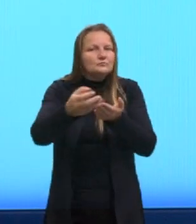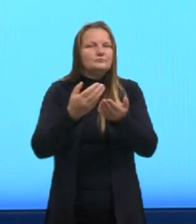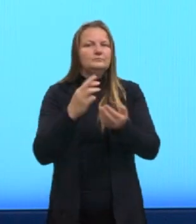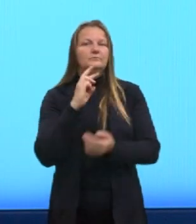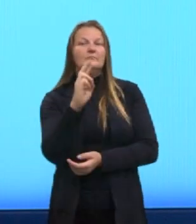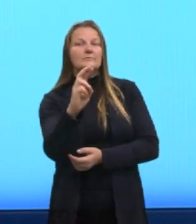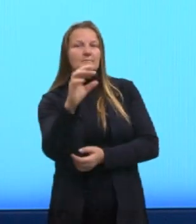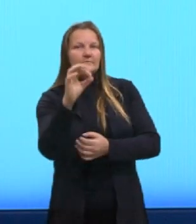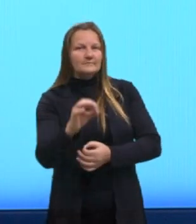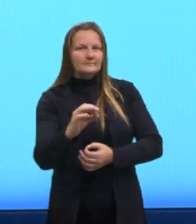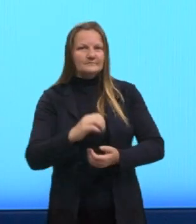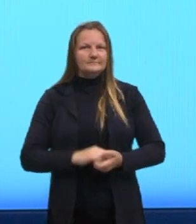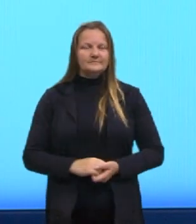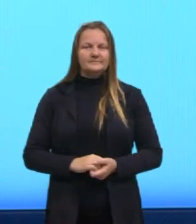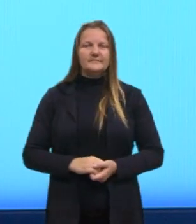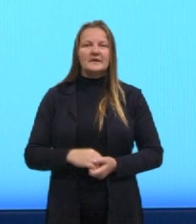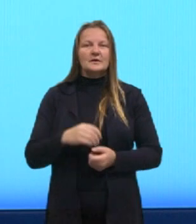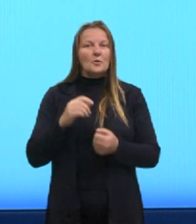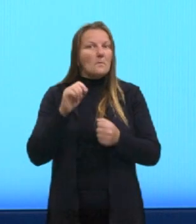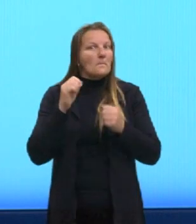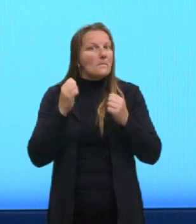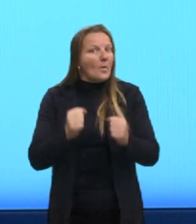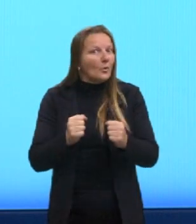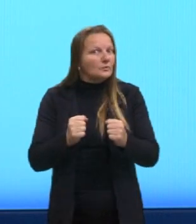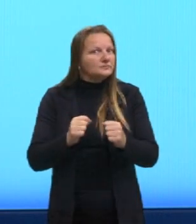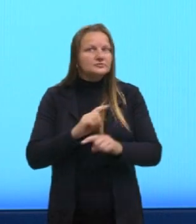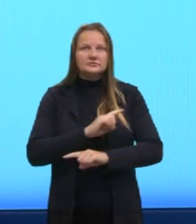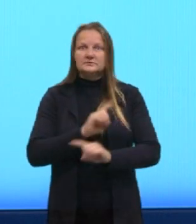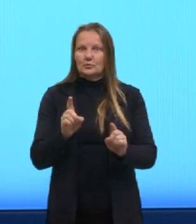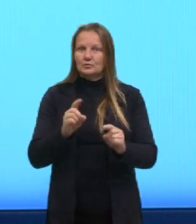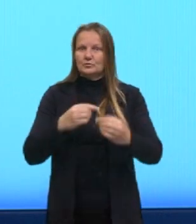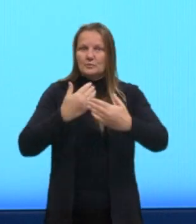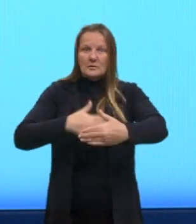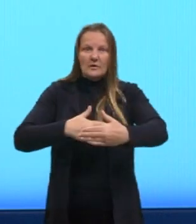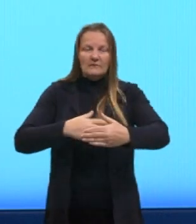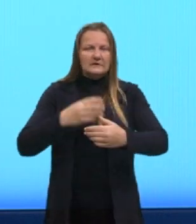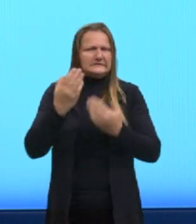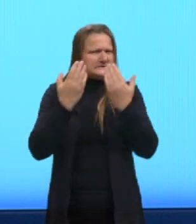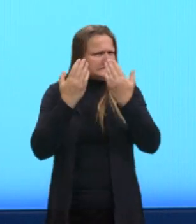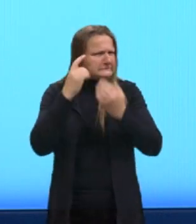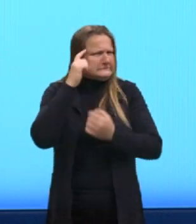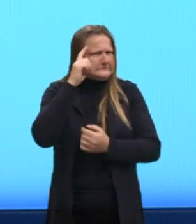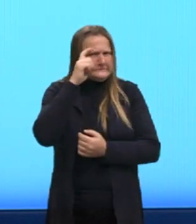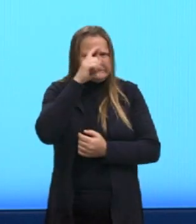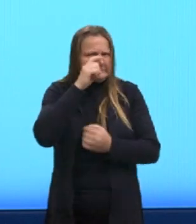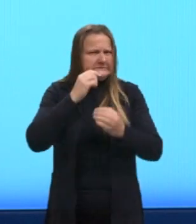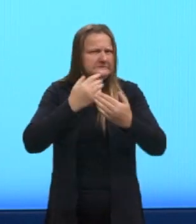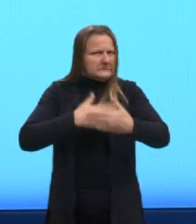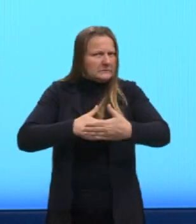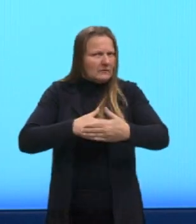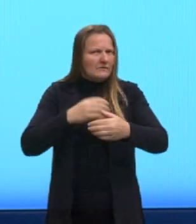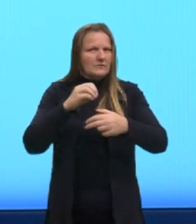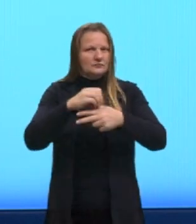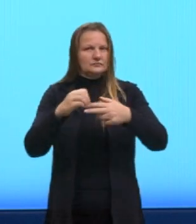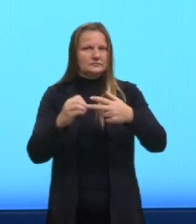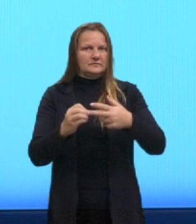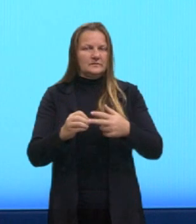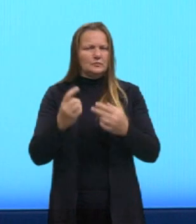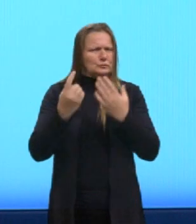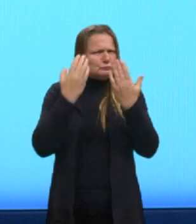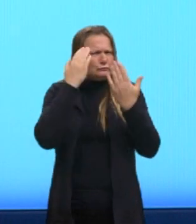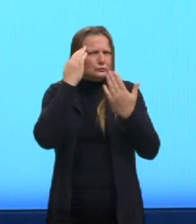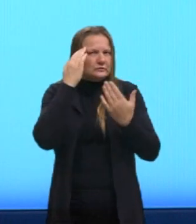teu problema, tá, gurizada? Não vai para a prova com dúvida, tenta sanar, tenta entender o que é os